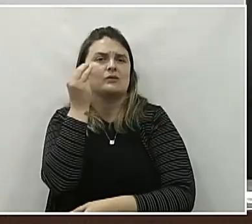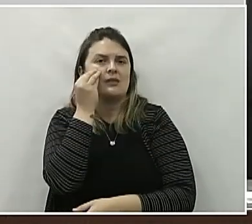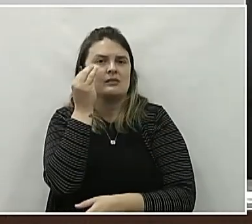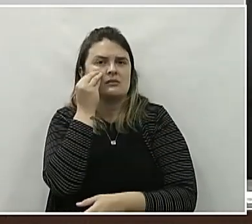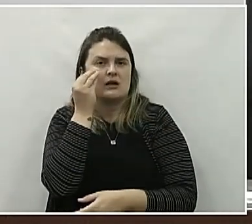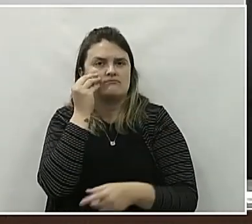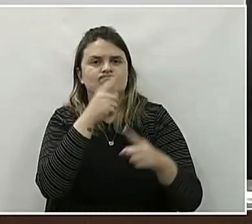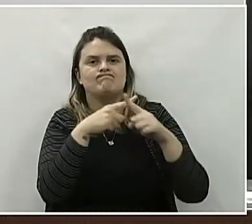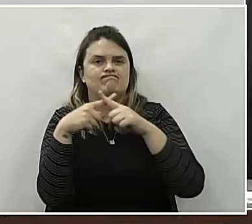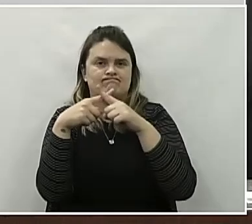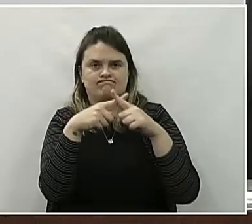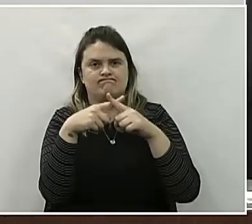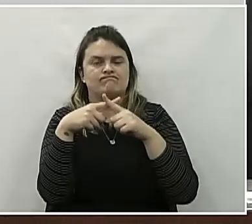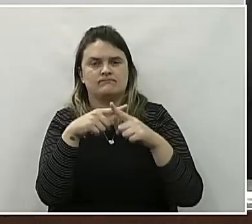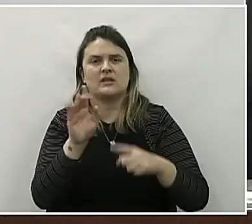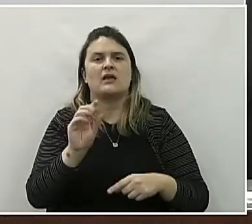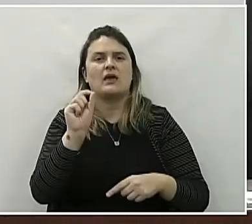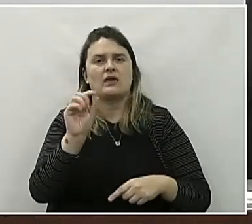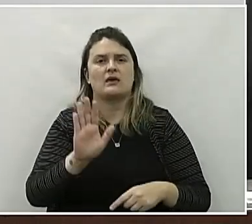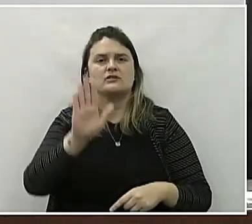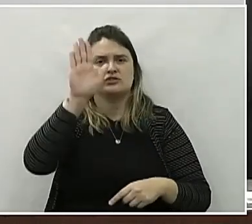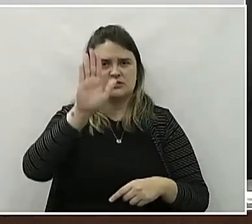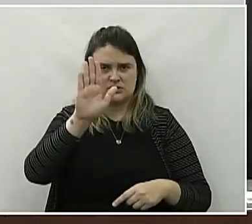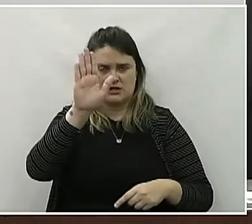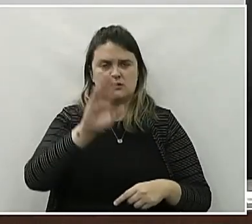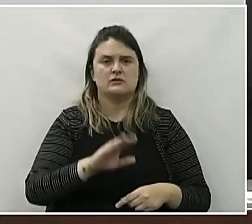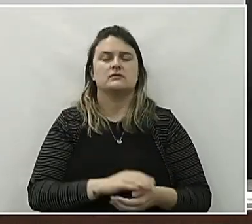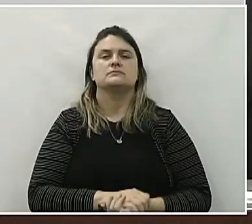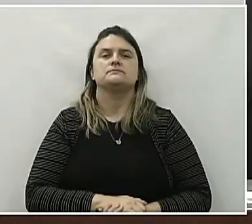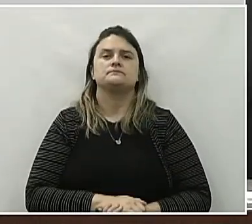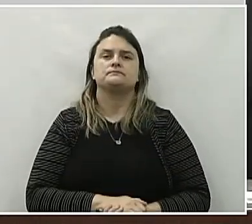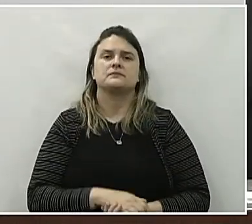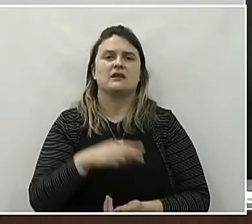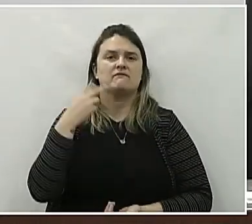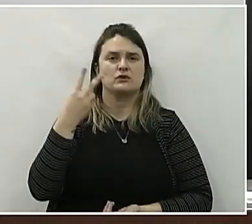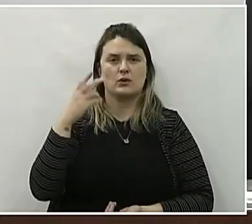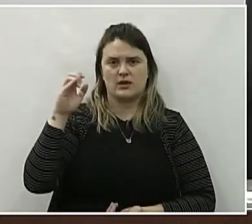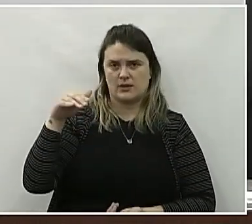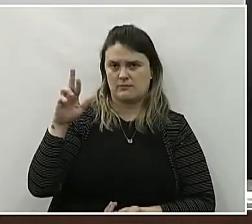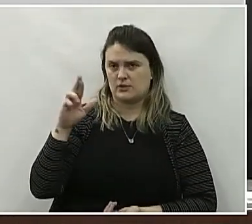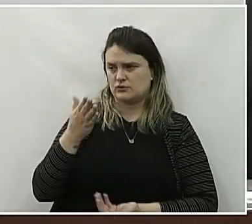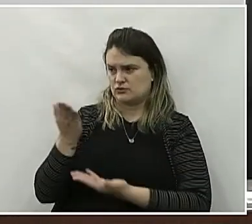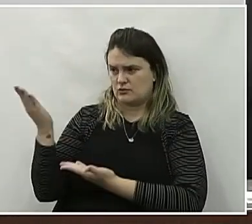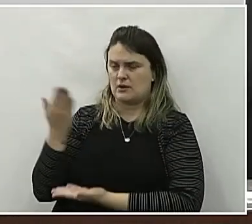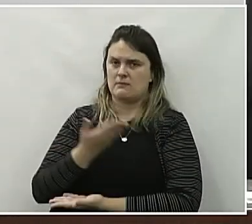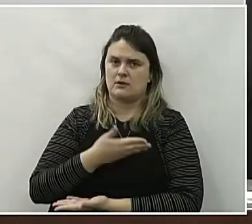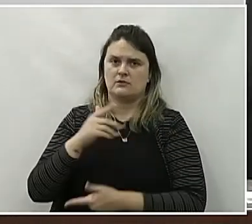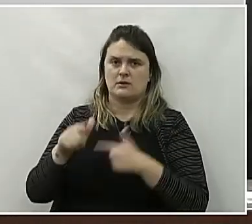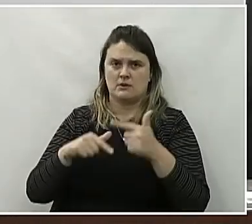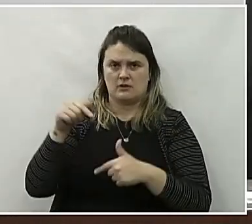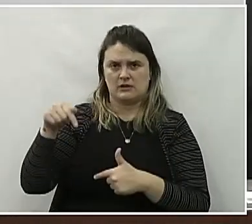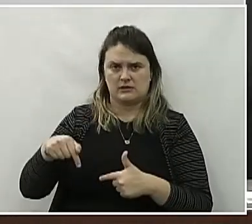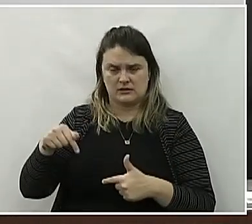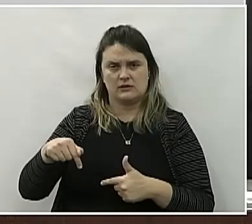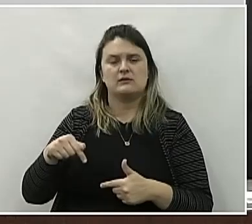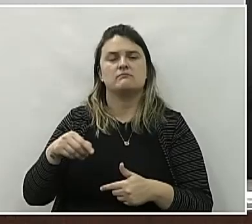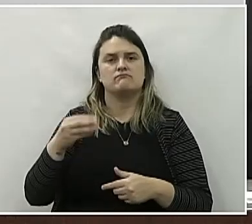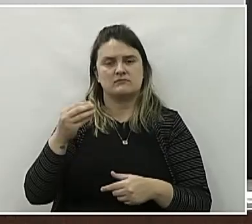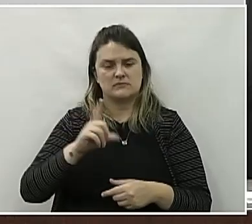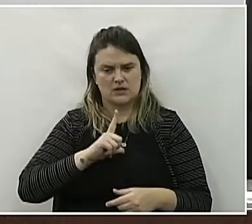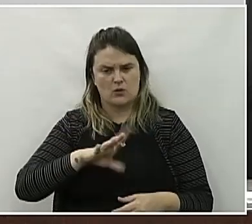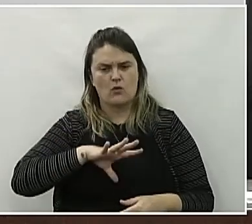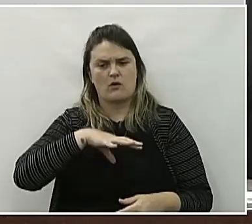foram candidatos a disputar essa eleição, inclusive o vereador Emerson, nosso amigo, colega aqui da Câmara, que teve